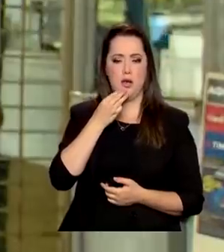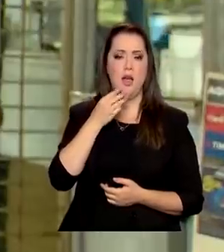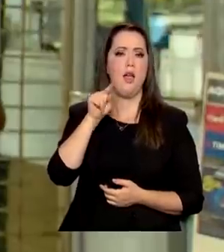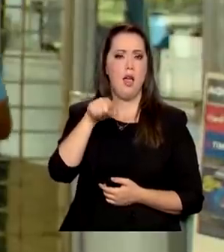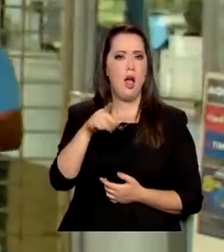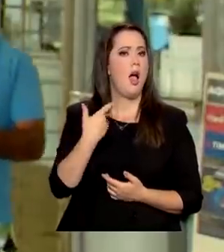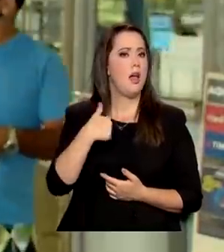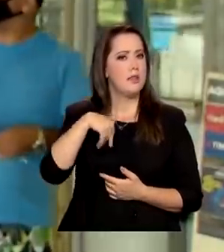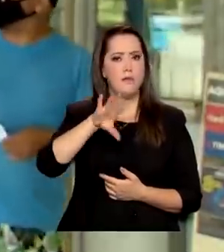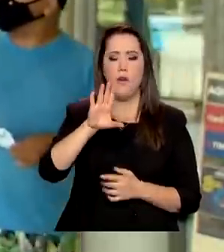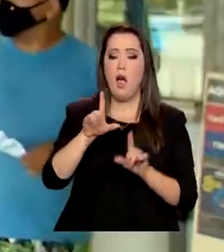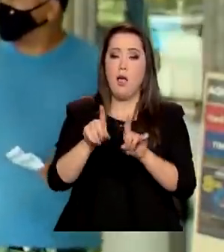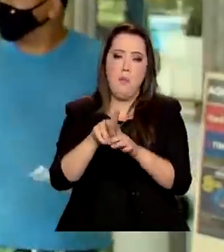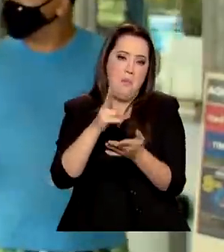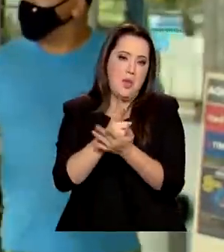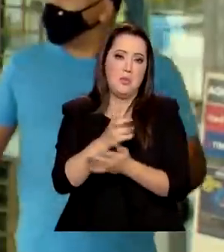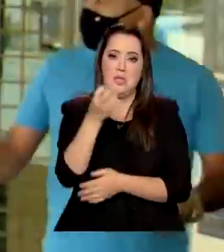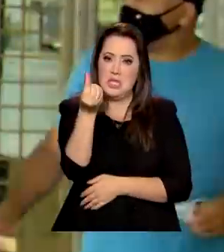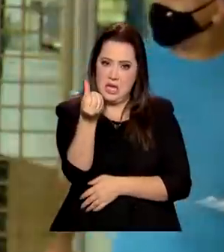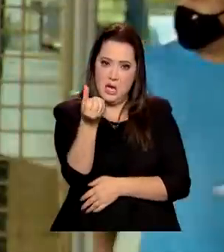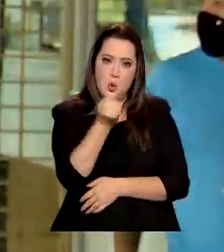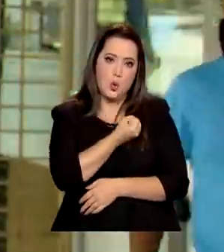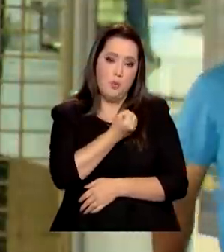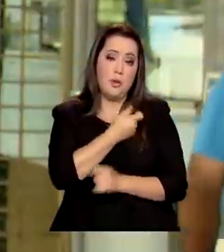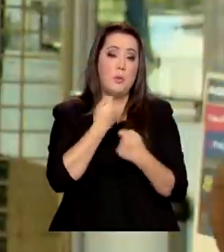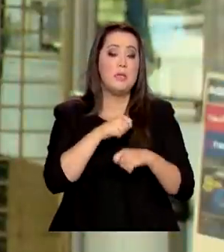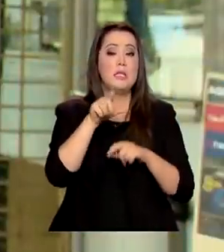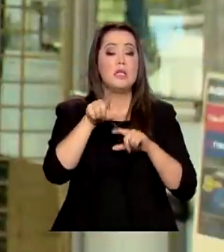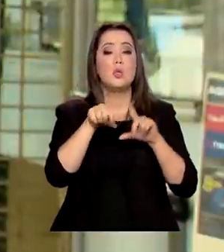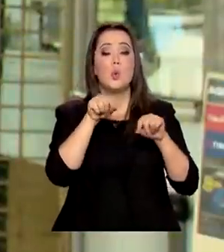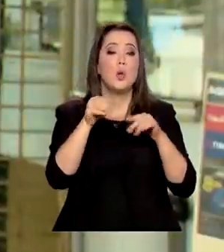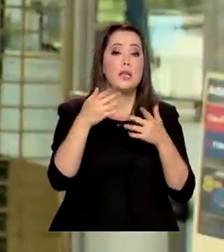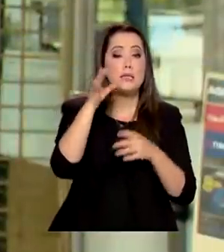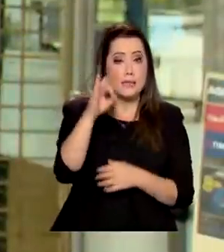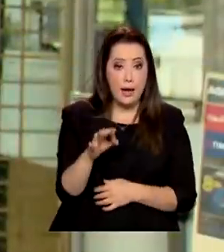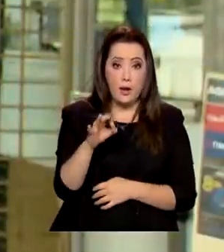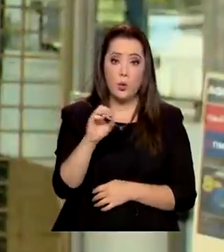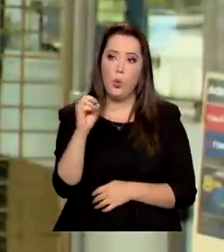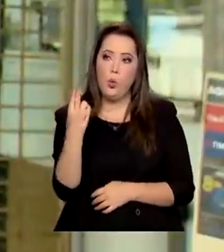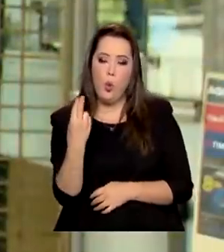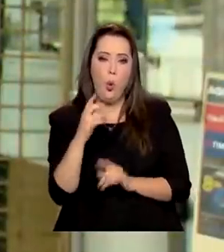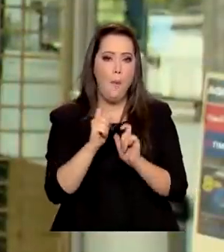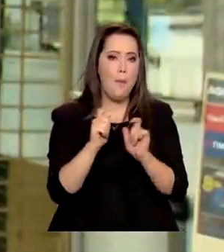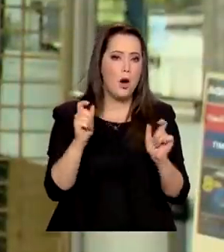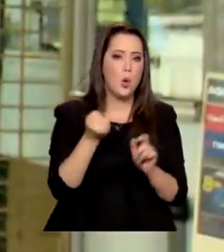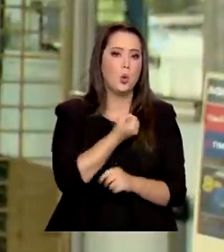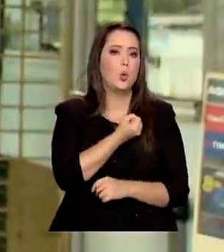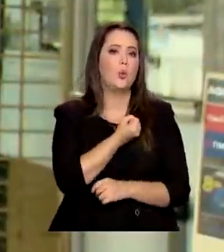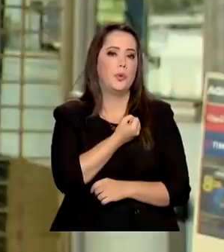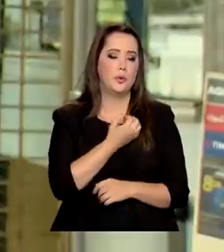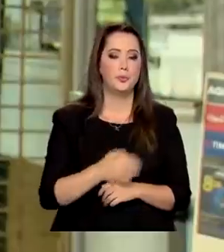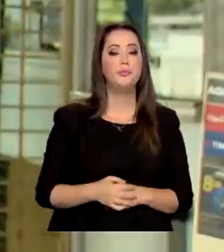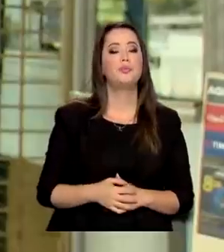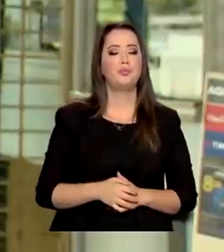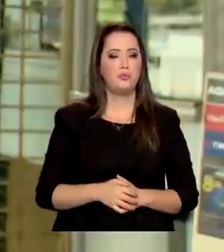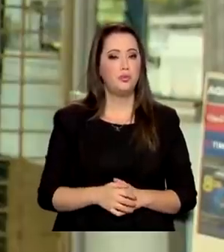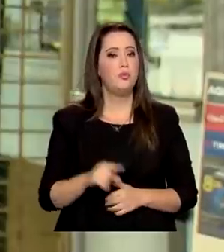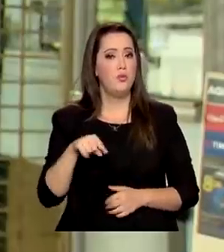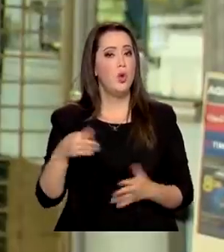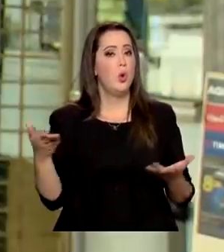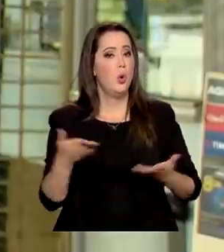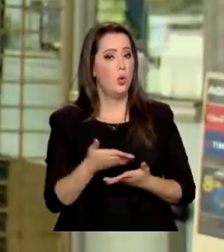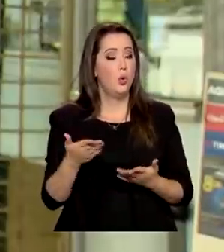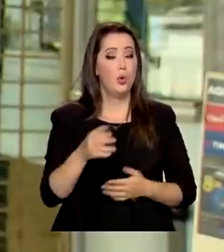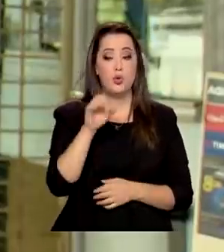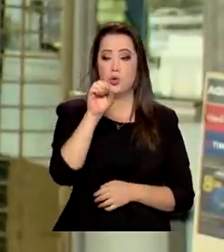dezenas, os prêmios são... esse prêmio é distribuído entre as pessoas que acertaram o maior número de dezenas do jogo. O sorteio ocorre ainda hoje, a